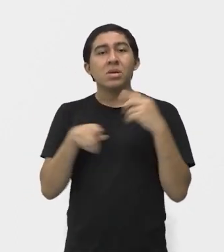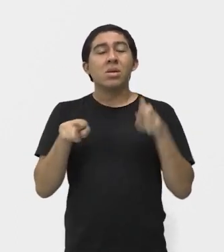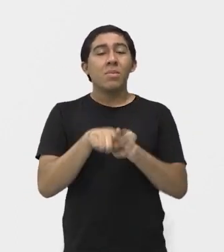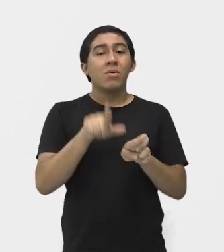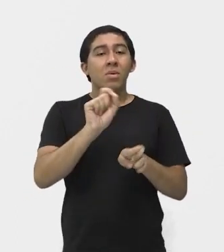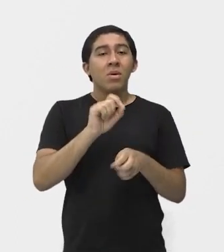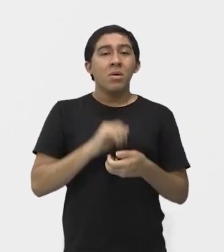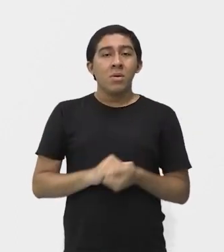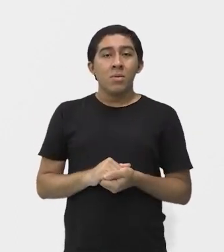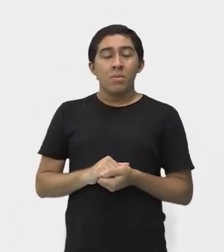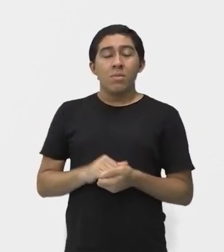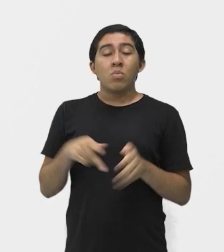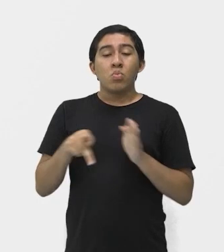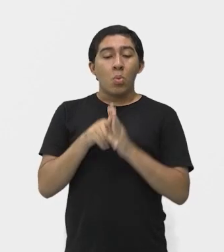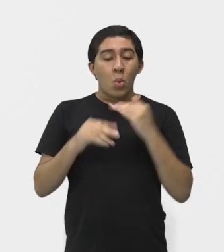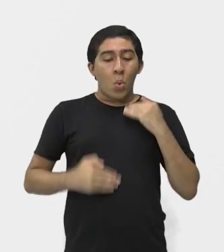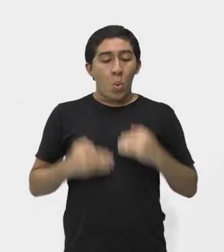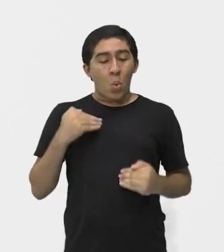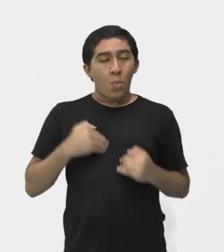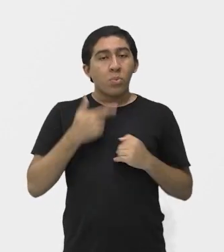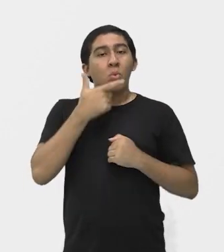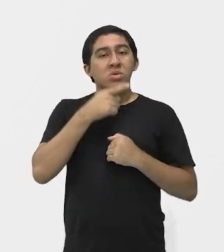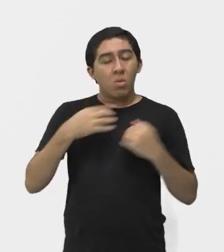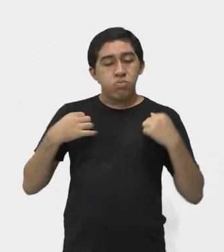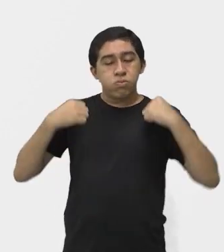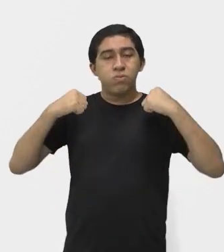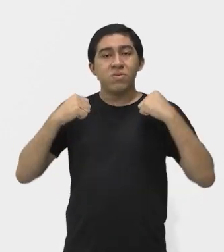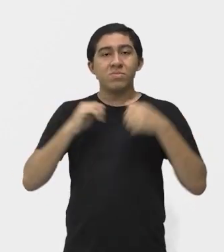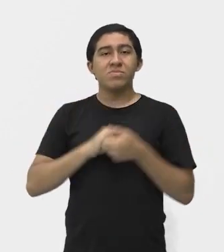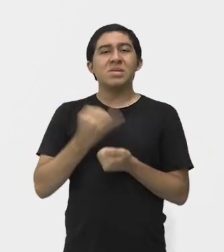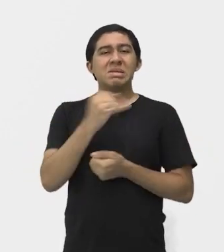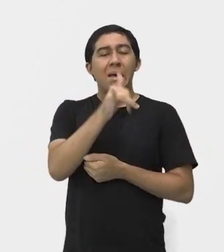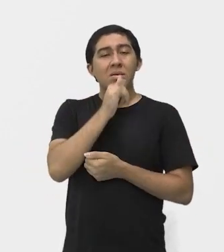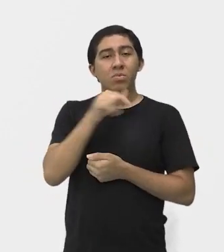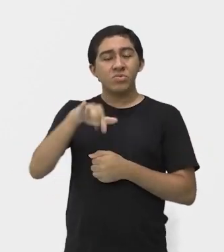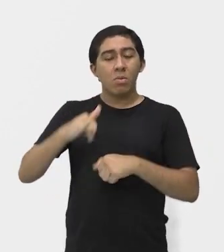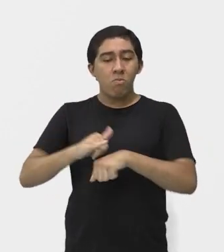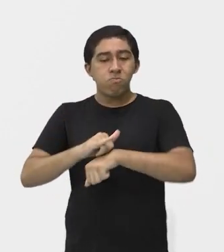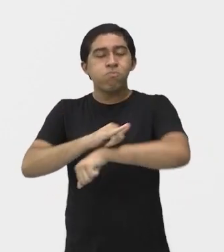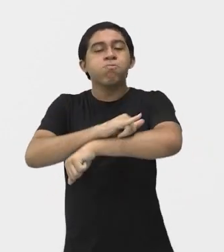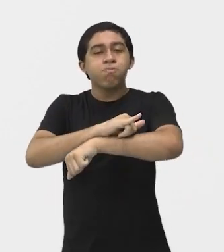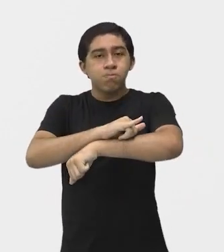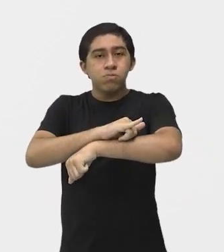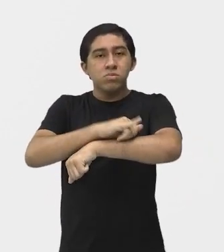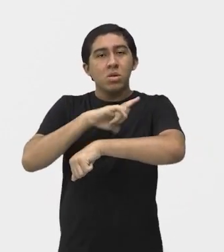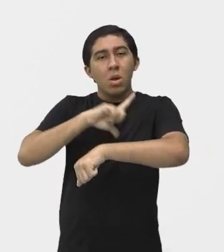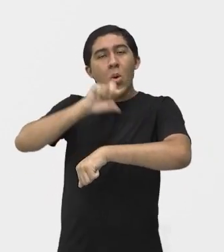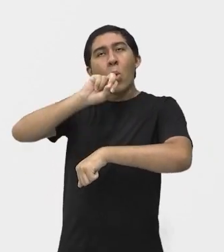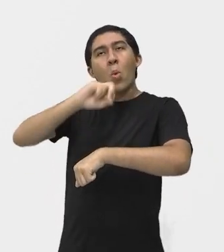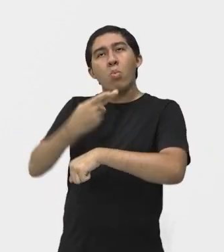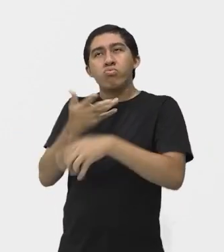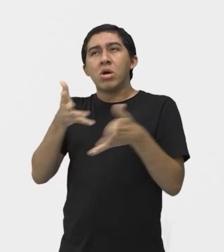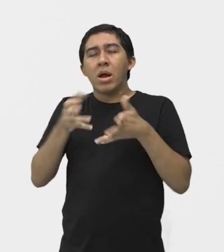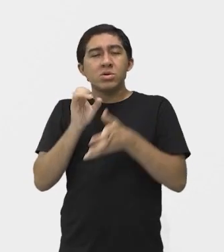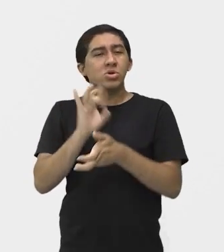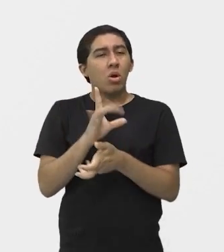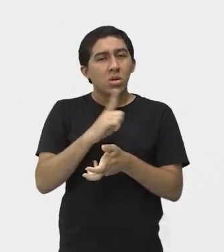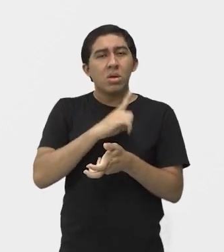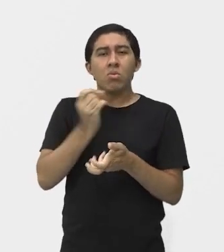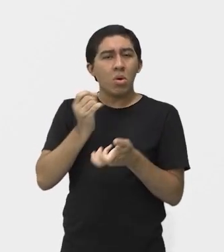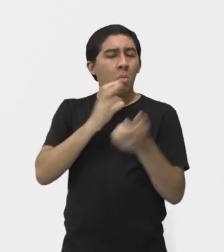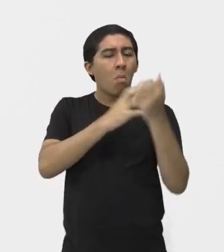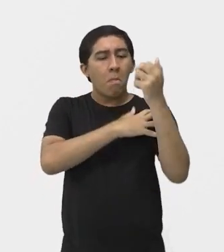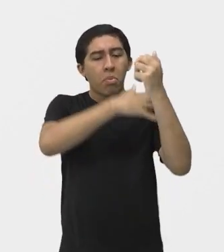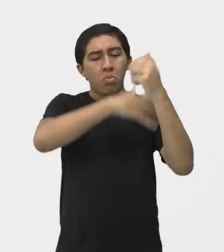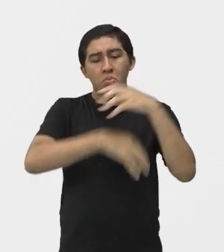definição ao nosso corpo. Então, se você, porventura, está aí acima do peso, ou quer simplesmente definir o seu